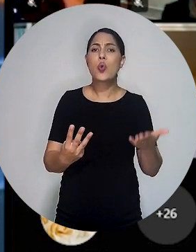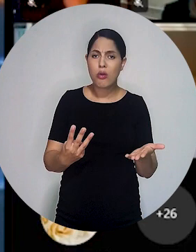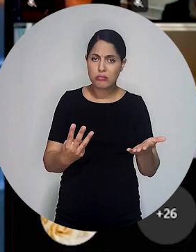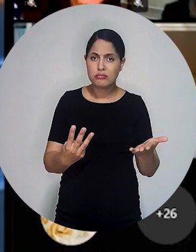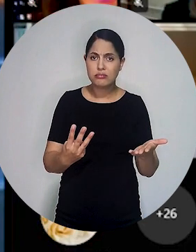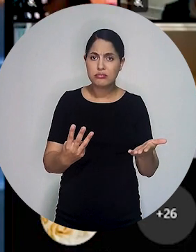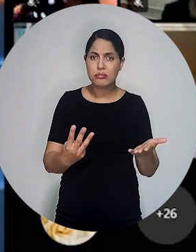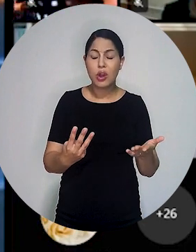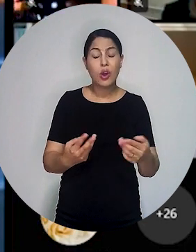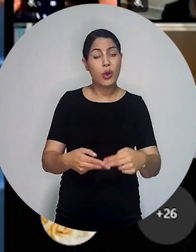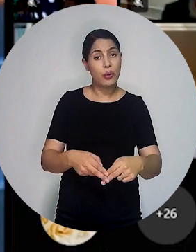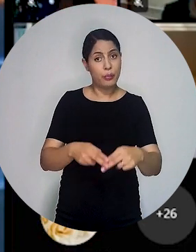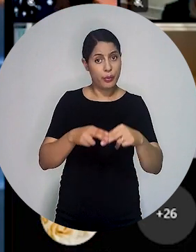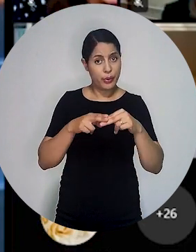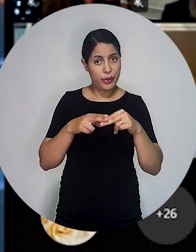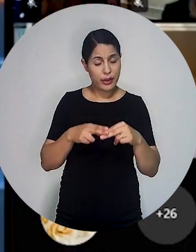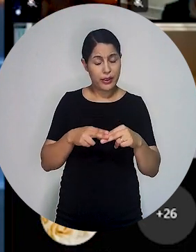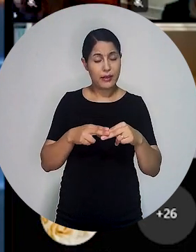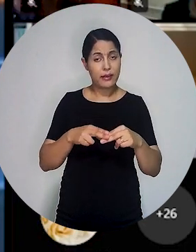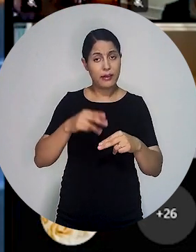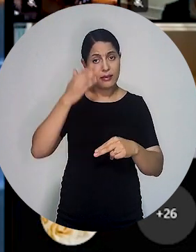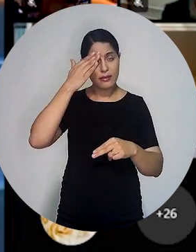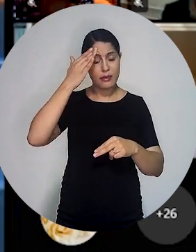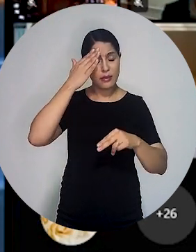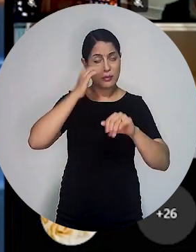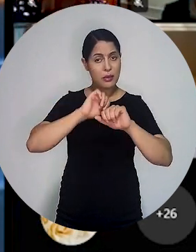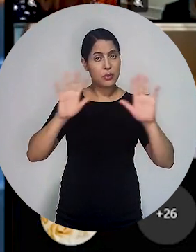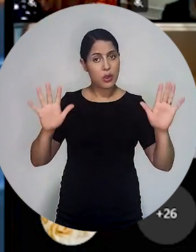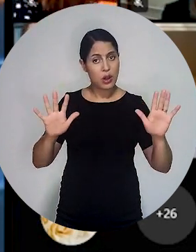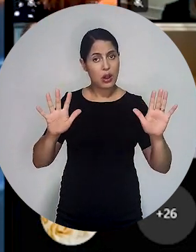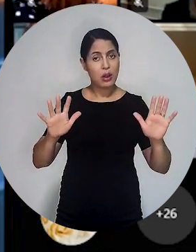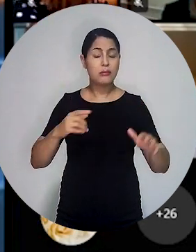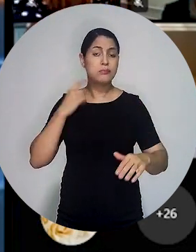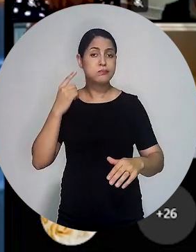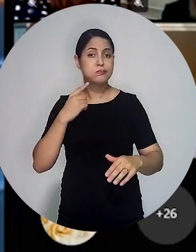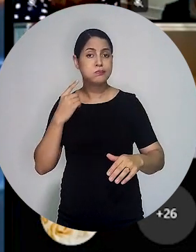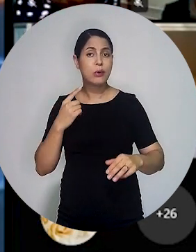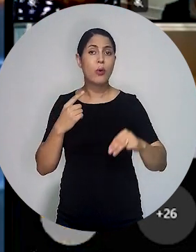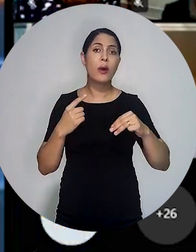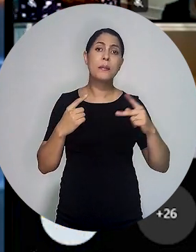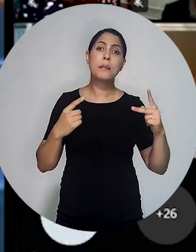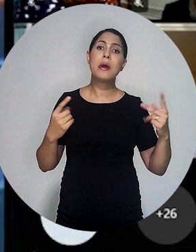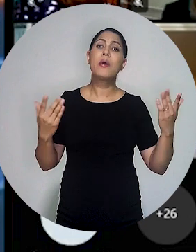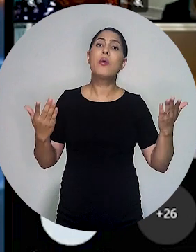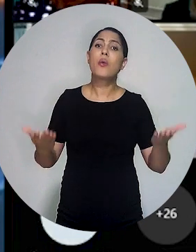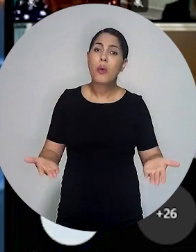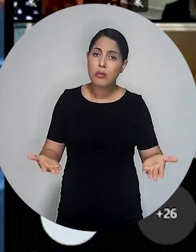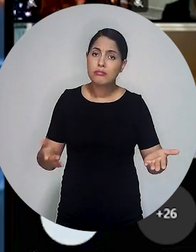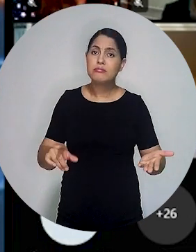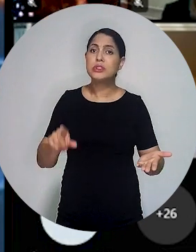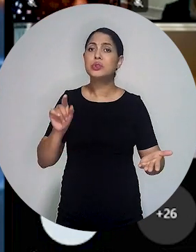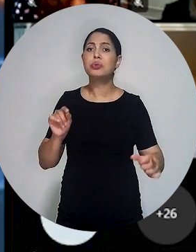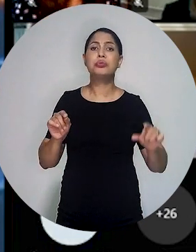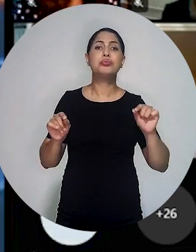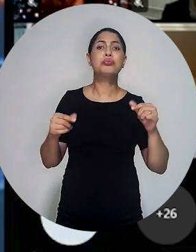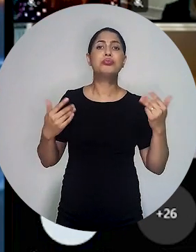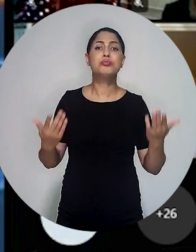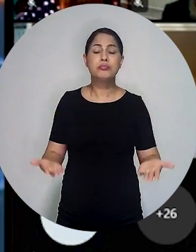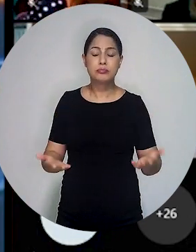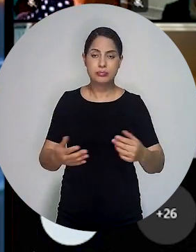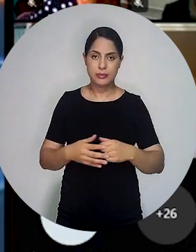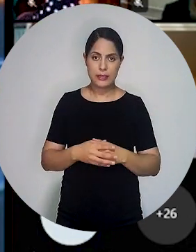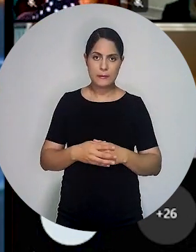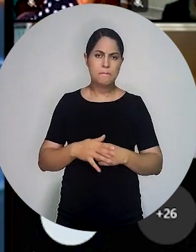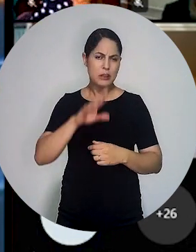e precisa definição, então, desta terceira cadeira para se definir se vai à advocacia ou ao Ministério